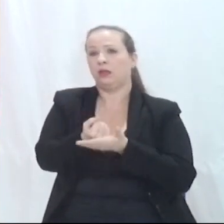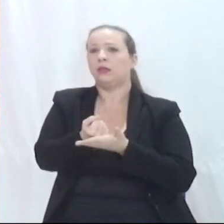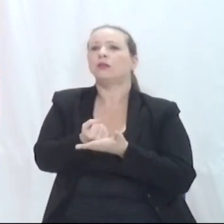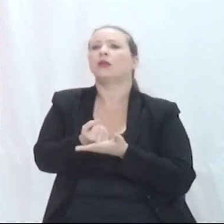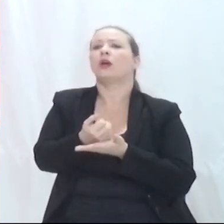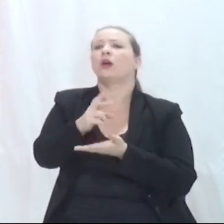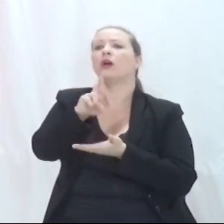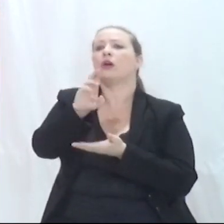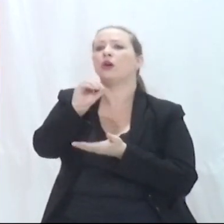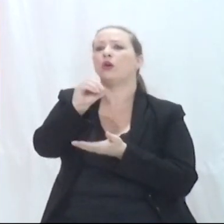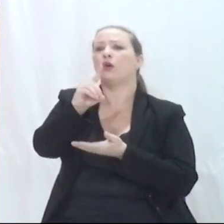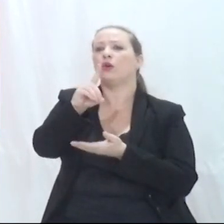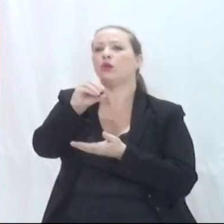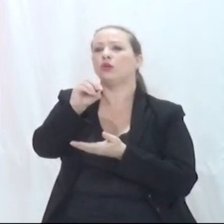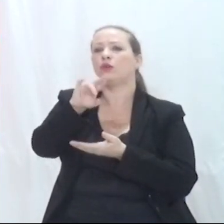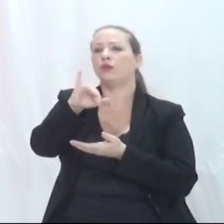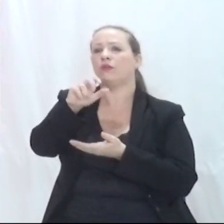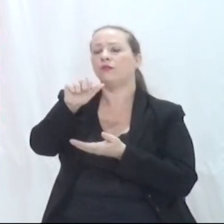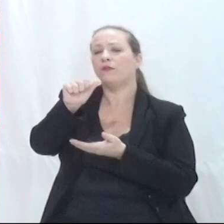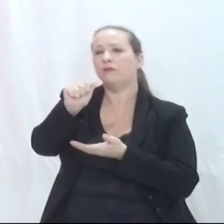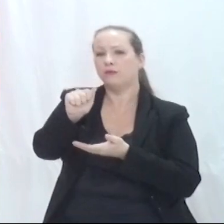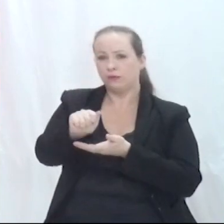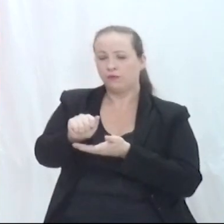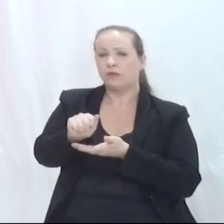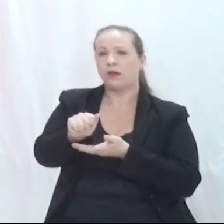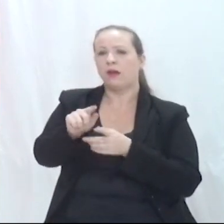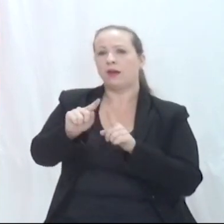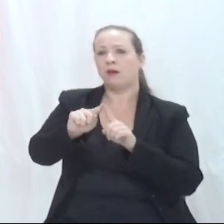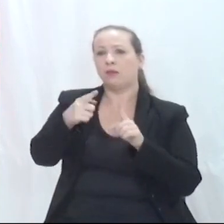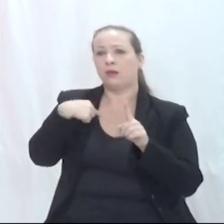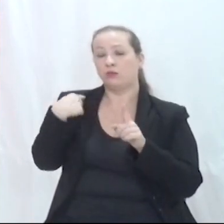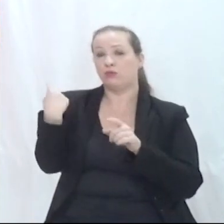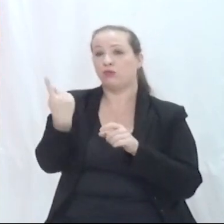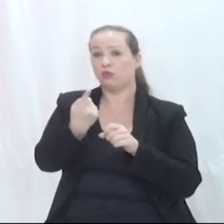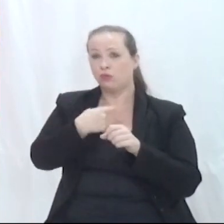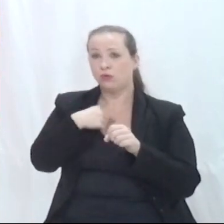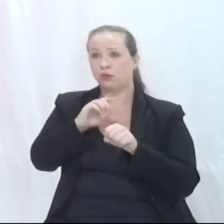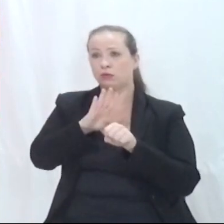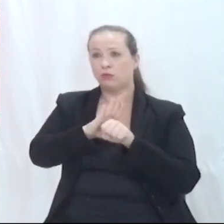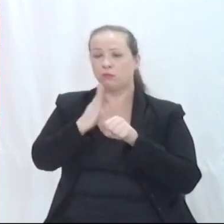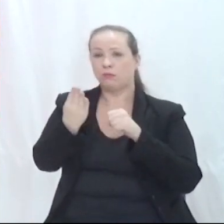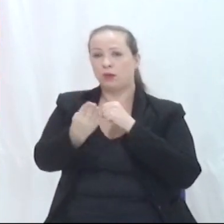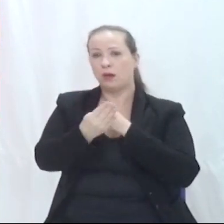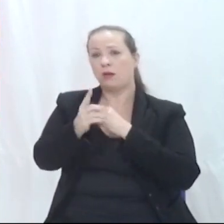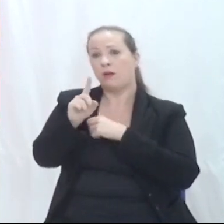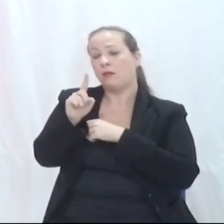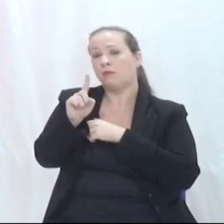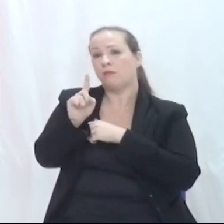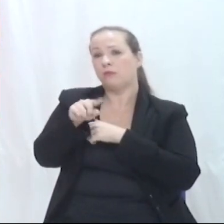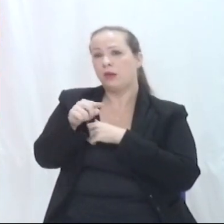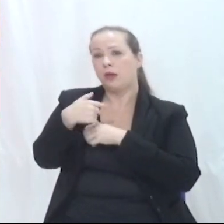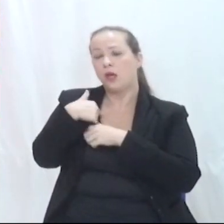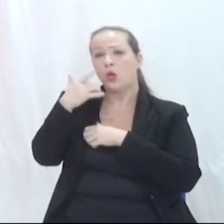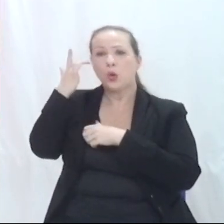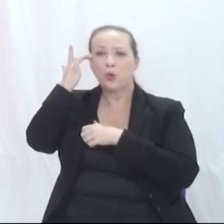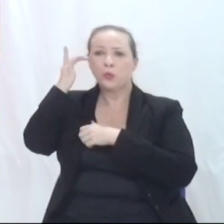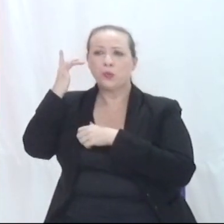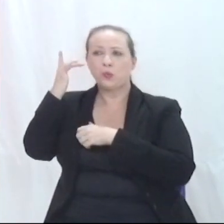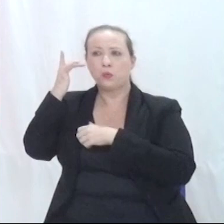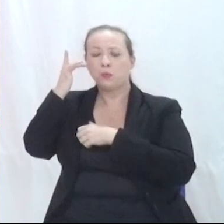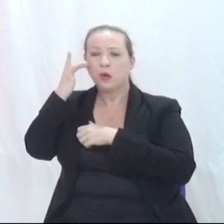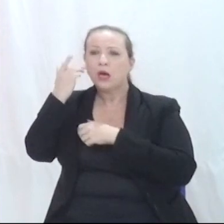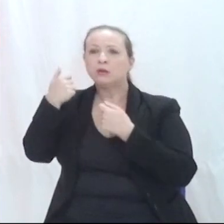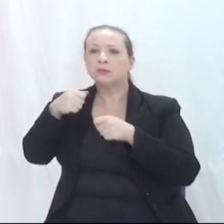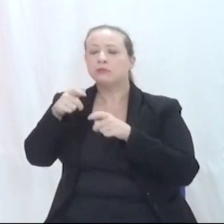rodovia Narciso Dominguine. E o nosso bairro é bairro São Domingos. Então, eu acho que é isso que o